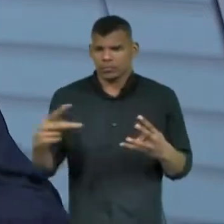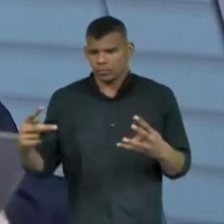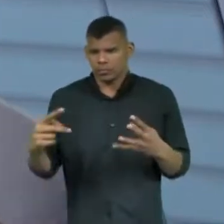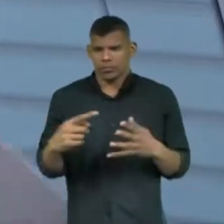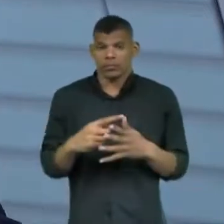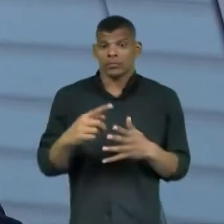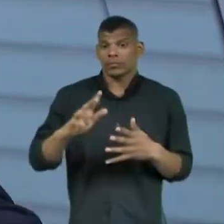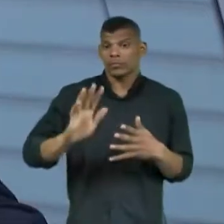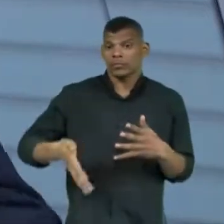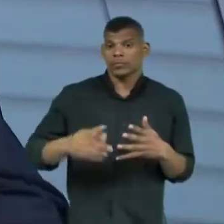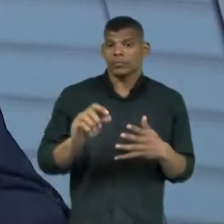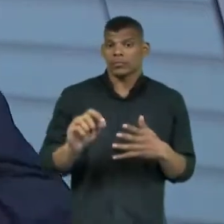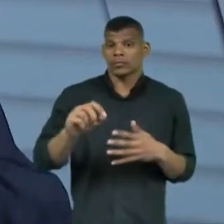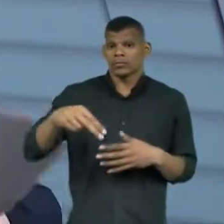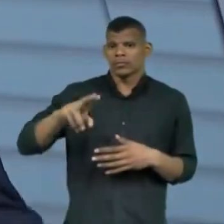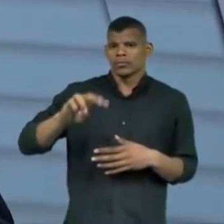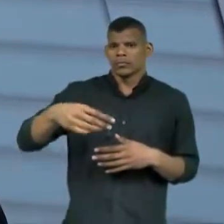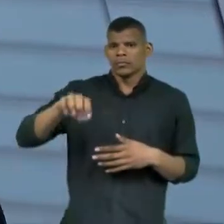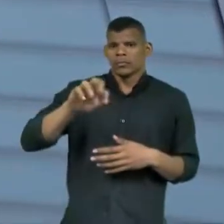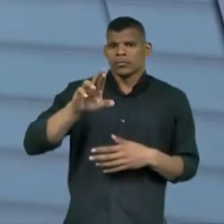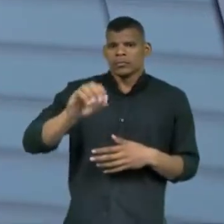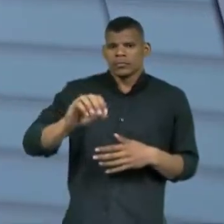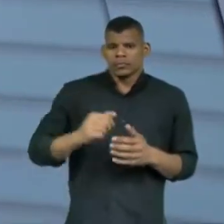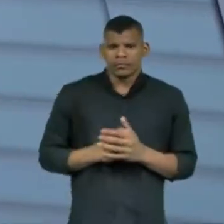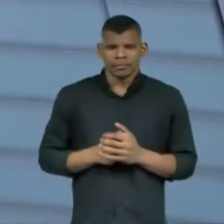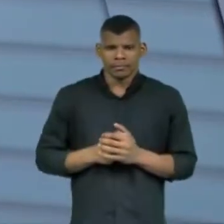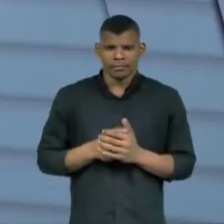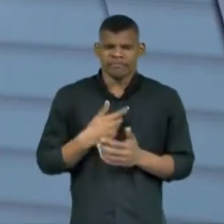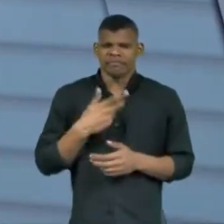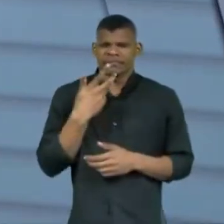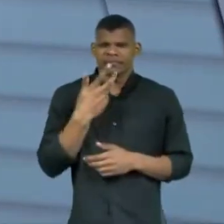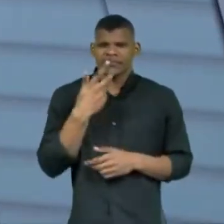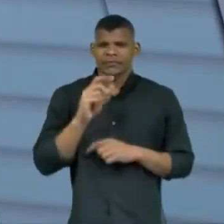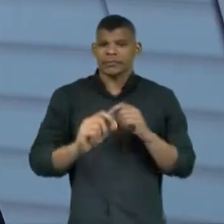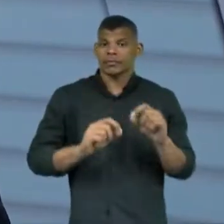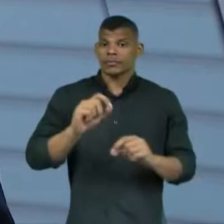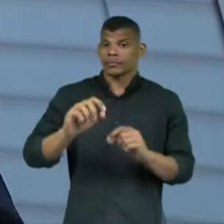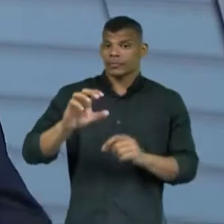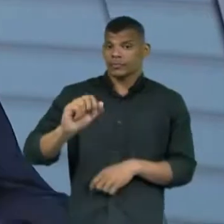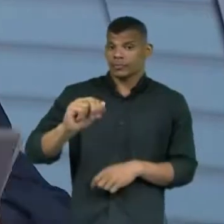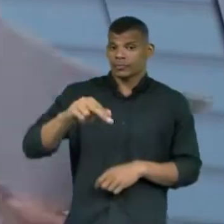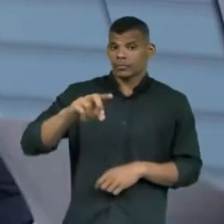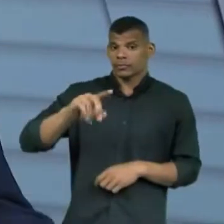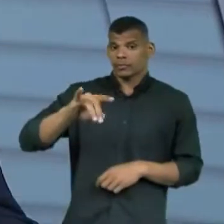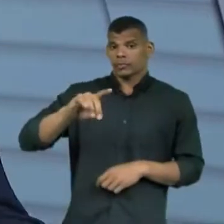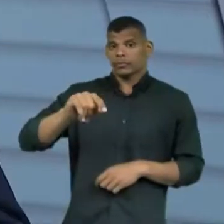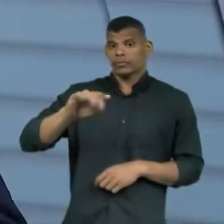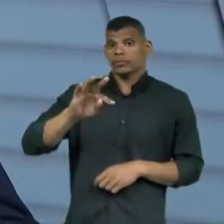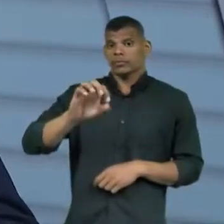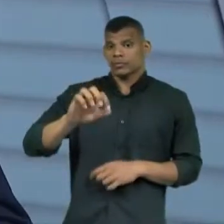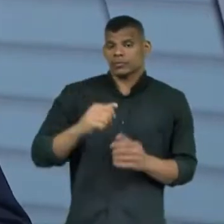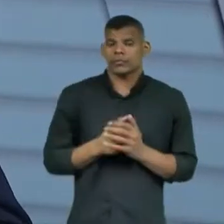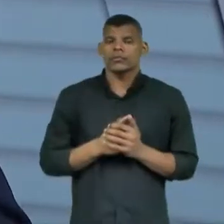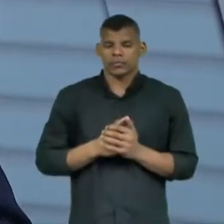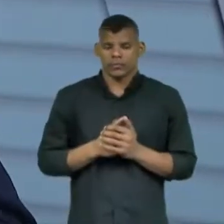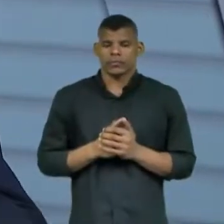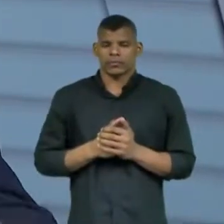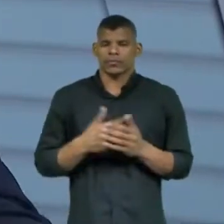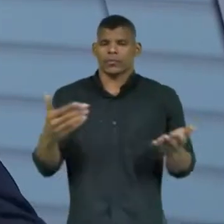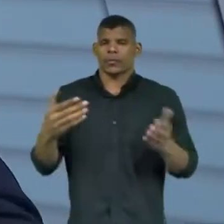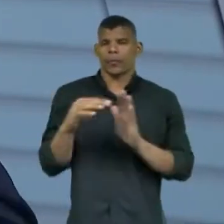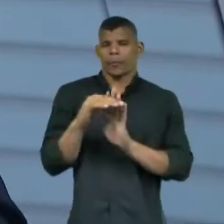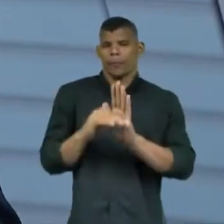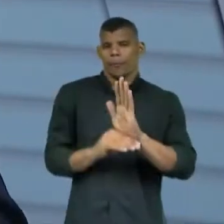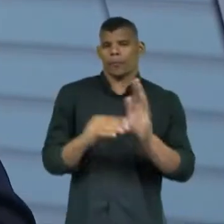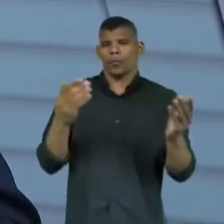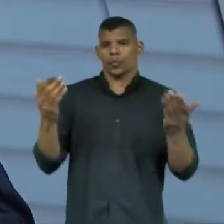com os devidos números e aí eles já podem falar como candidatos. O programa de hoje vai tirar dúvidas sobre esse período eleitoral, o que pode, que